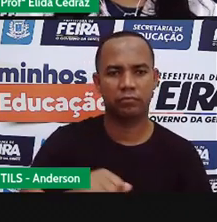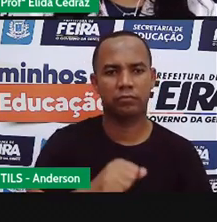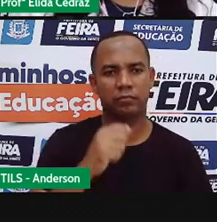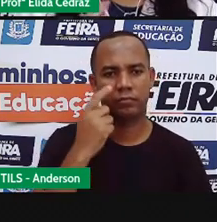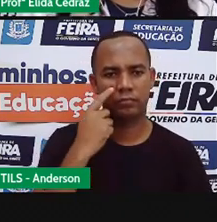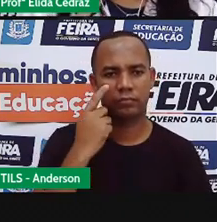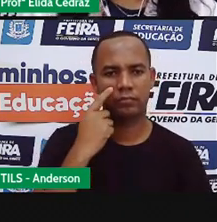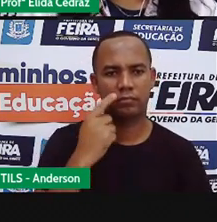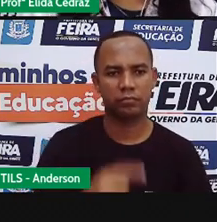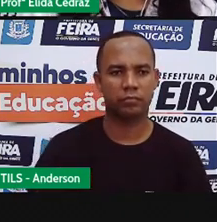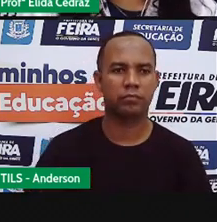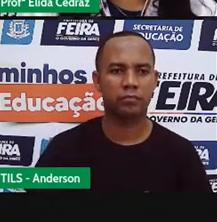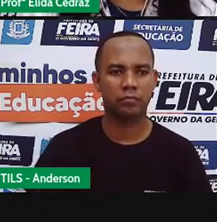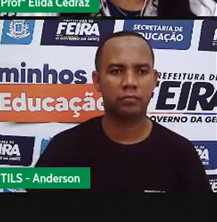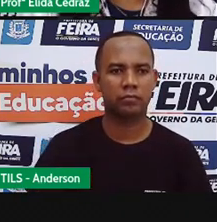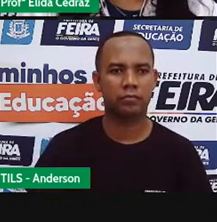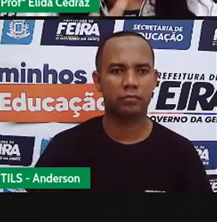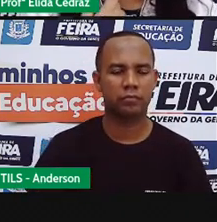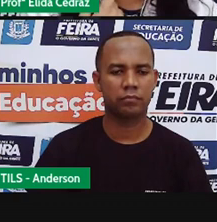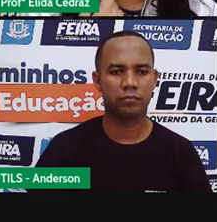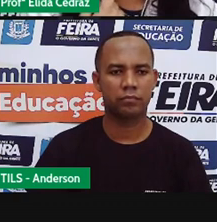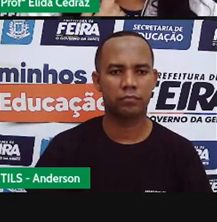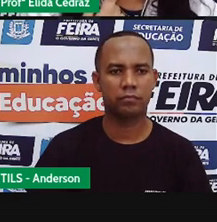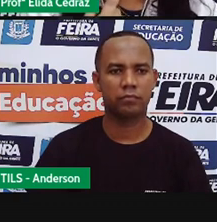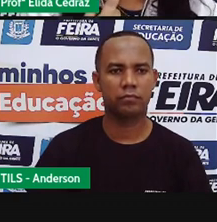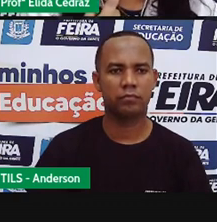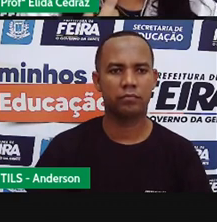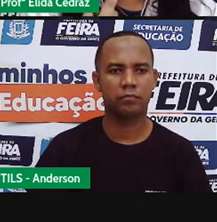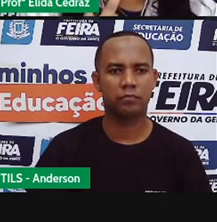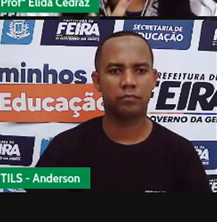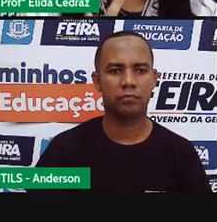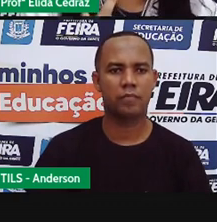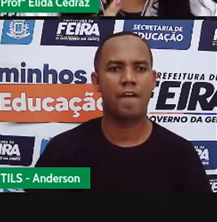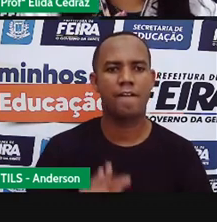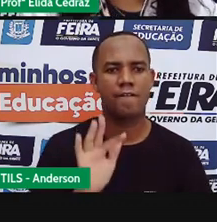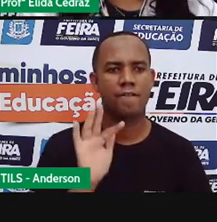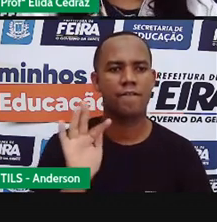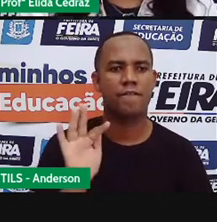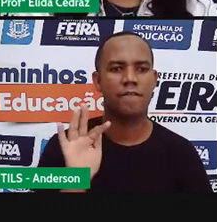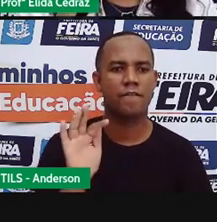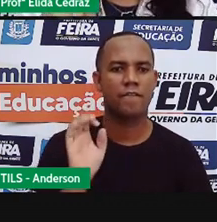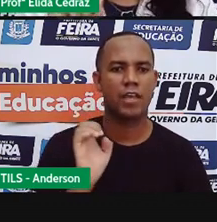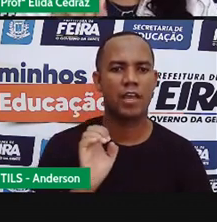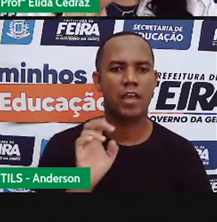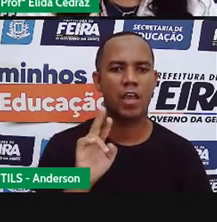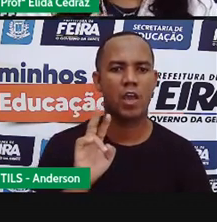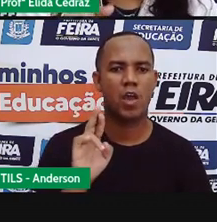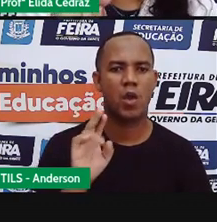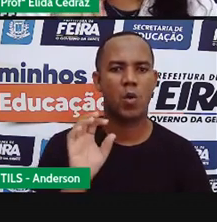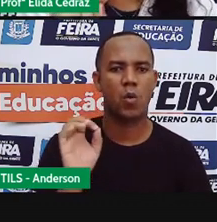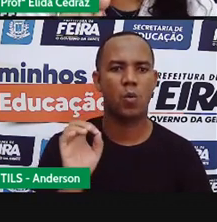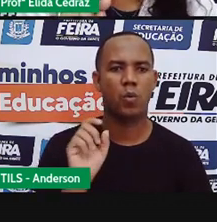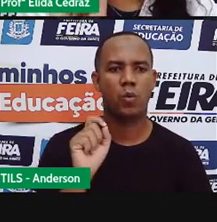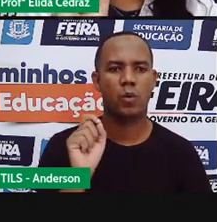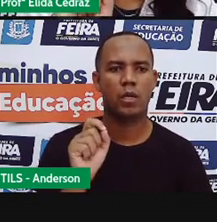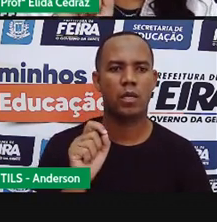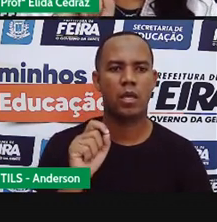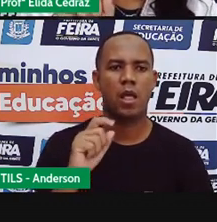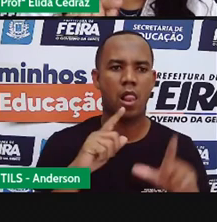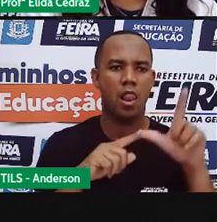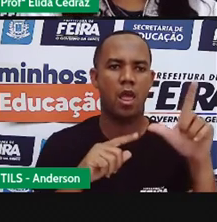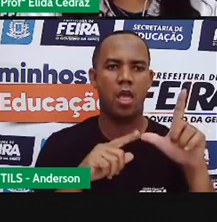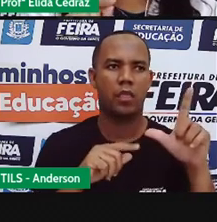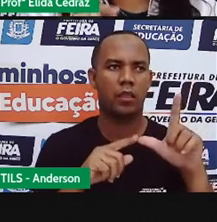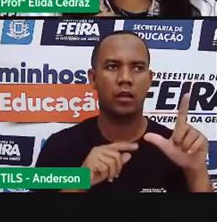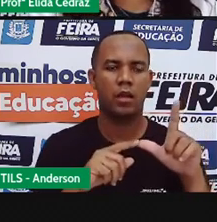Isso, ferro, ó, ferro. A letra R em